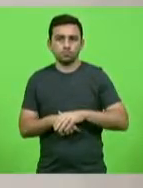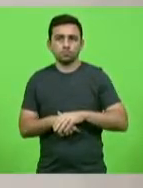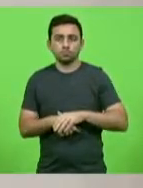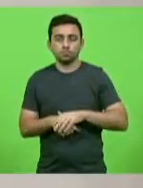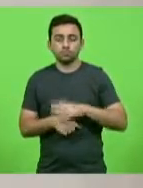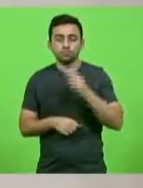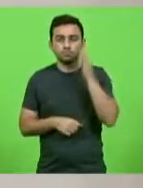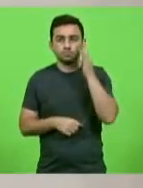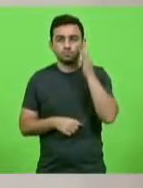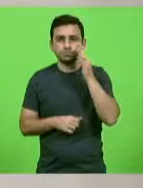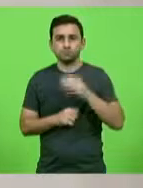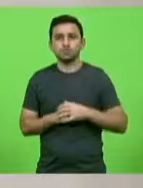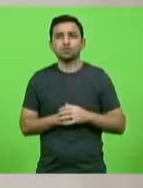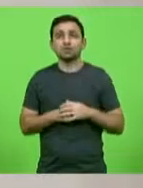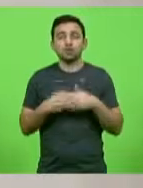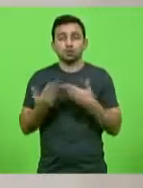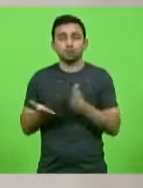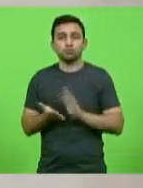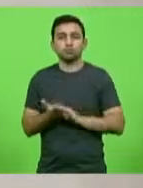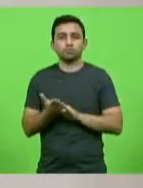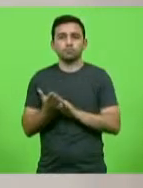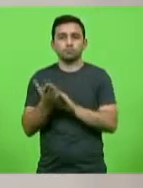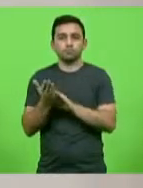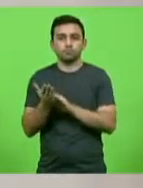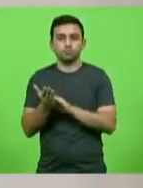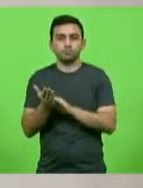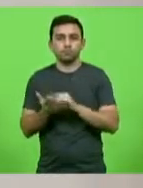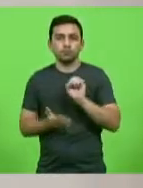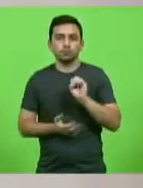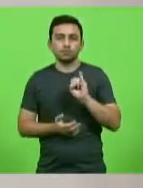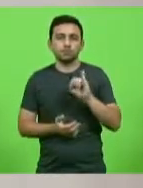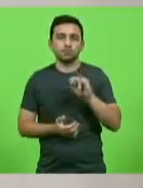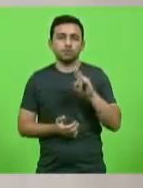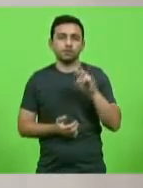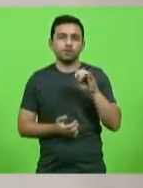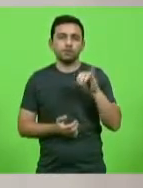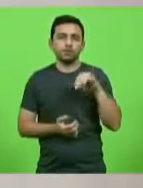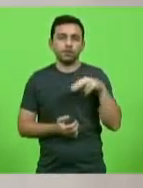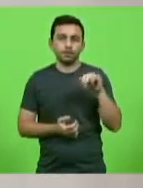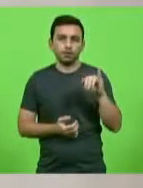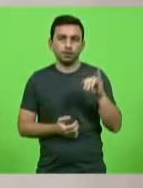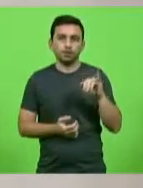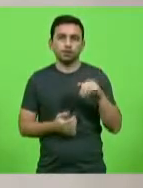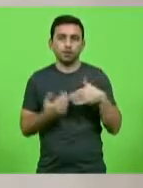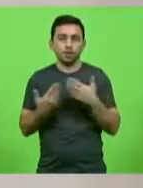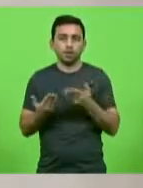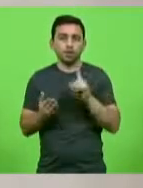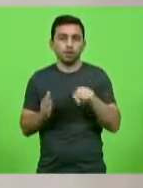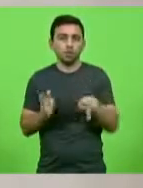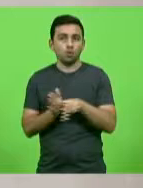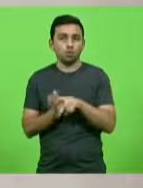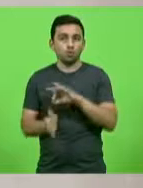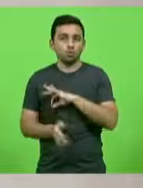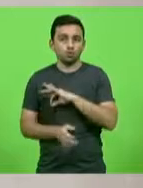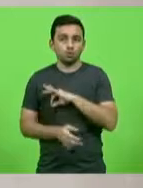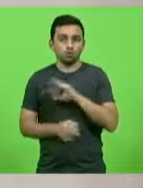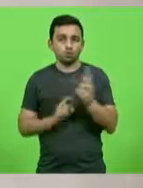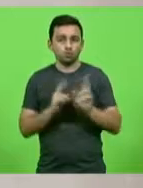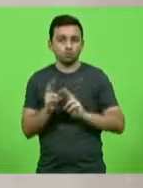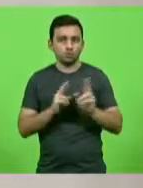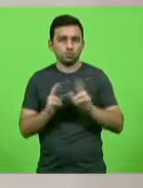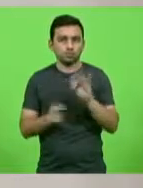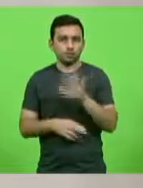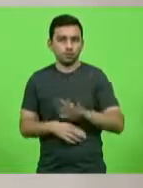Manifestando aplauso ao senhor Silvinei Vázquez. Vázquez. Inspetor da Polícia Rodoviária Federal pela